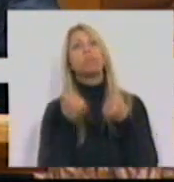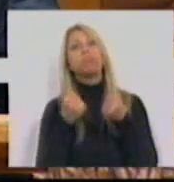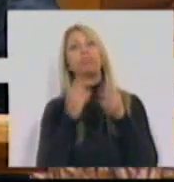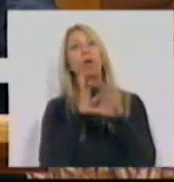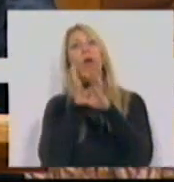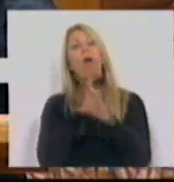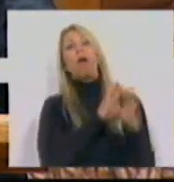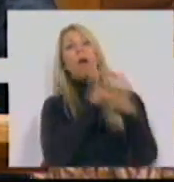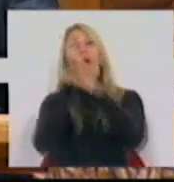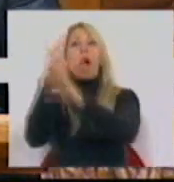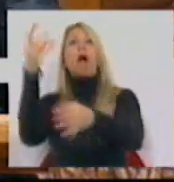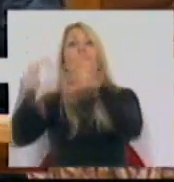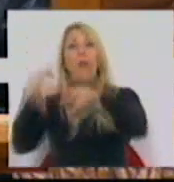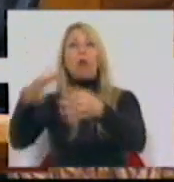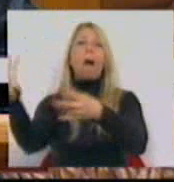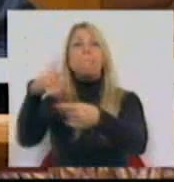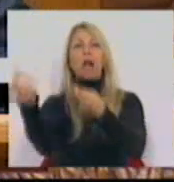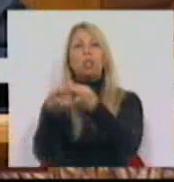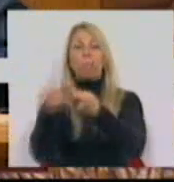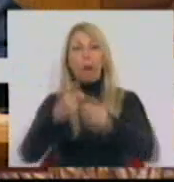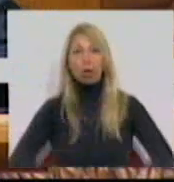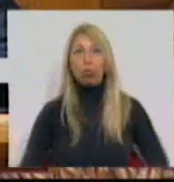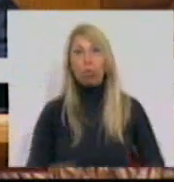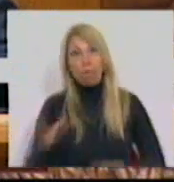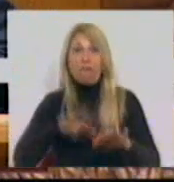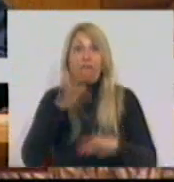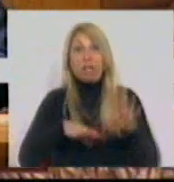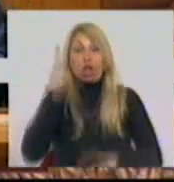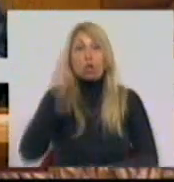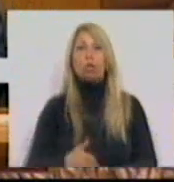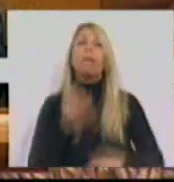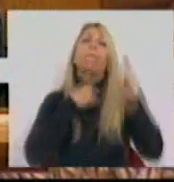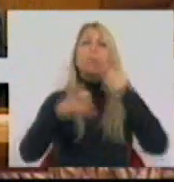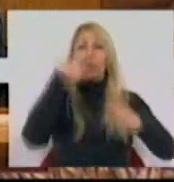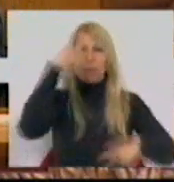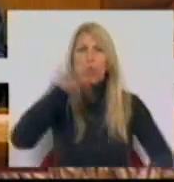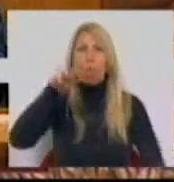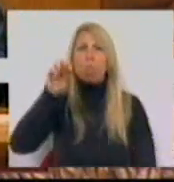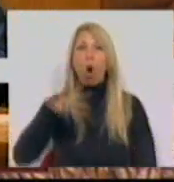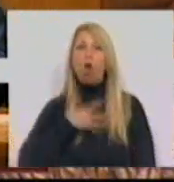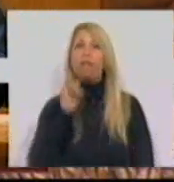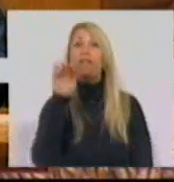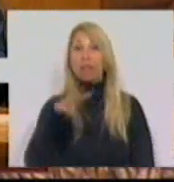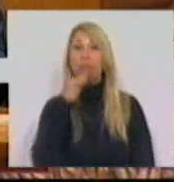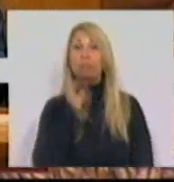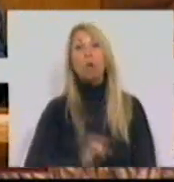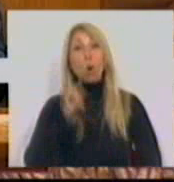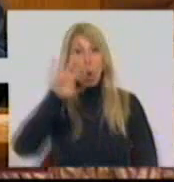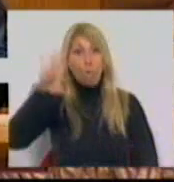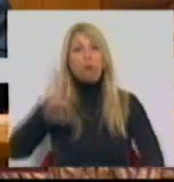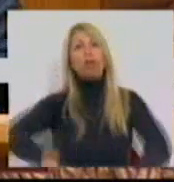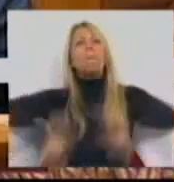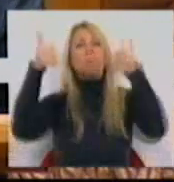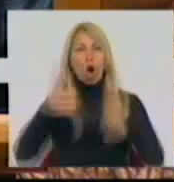para se fazer justiça. Perguntem aos habitantes de Mondinho se o país fica melhor, se fica mais justo.